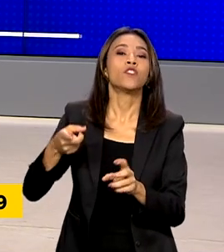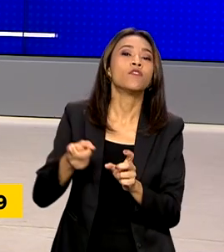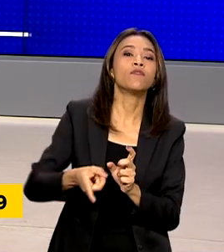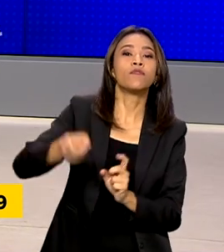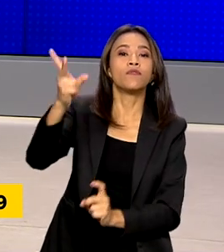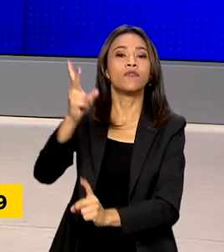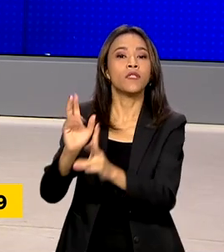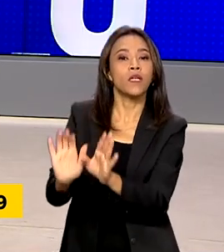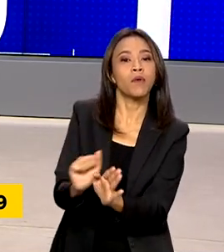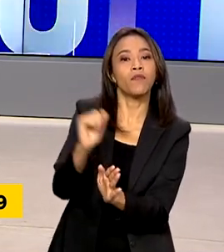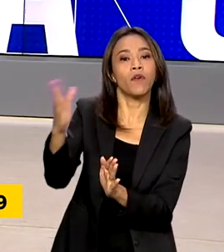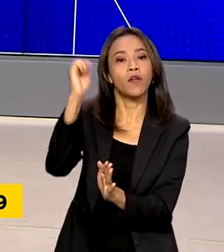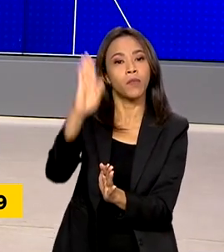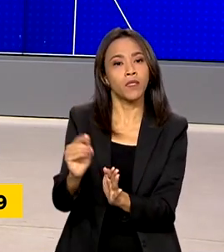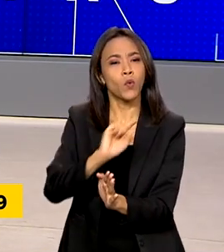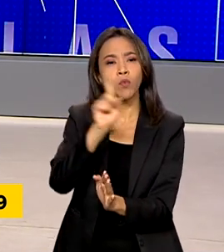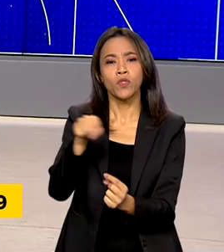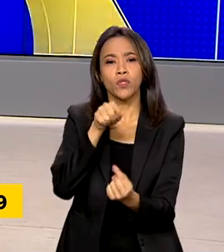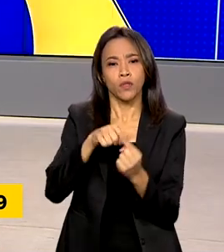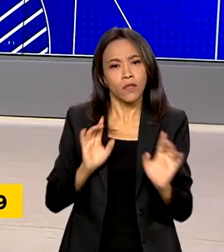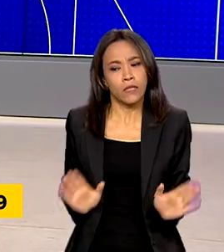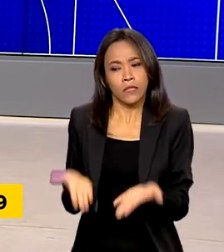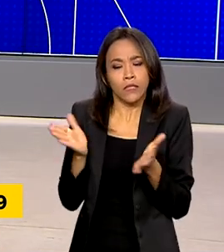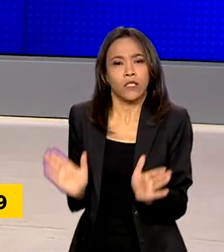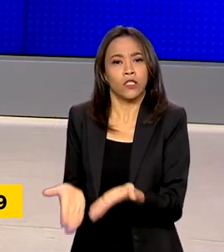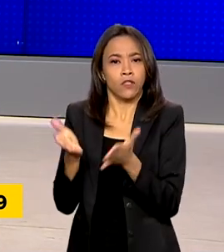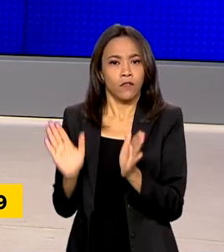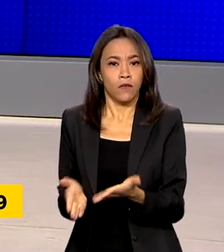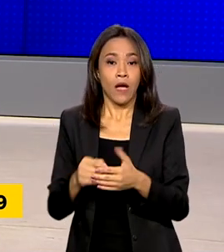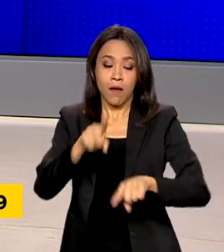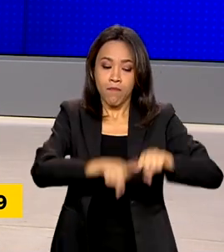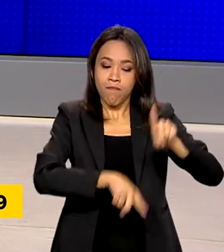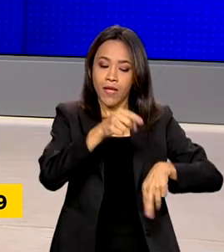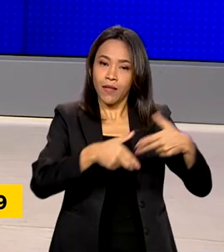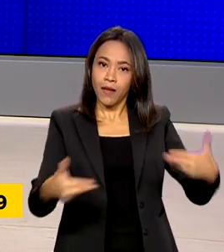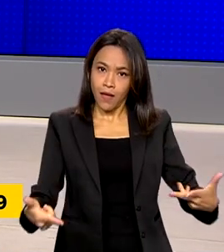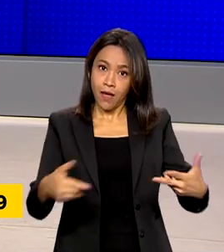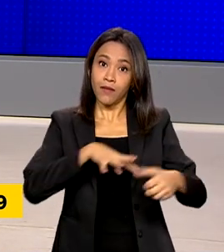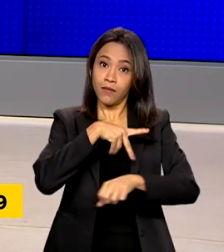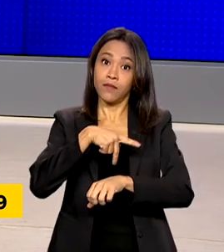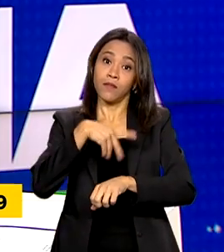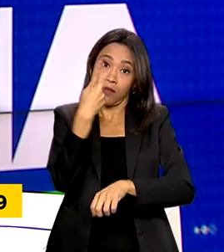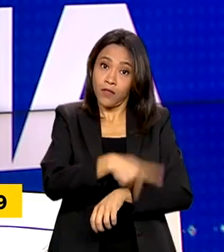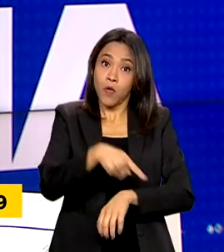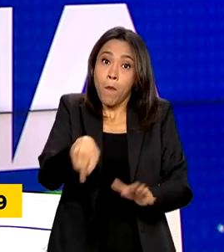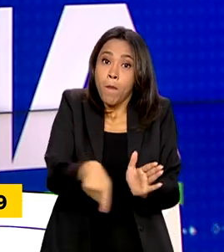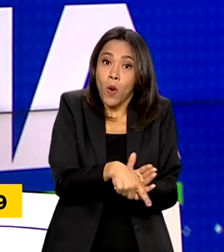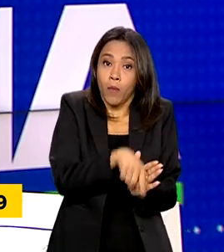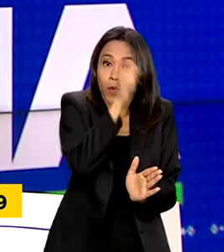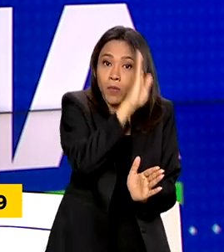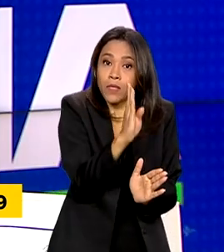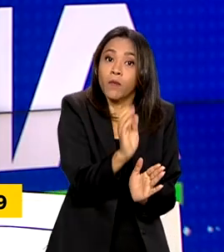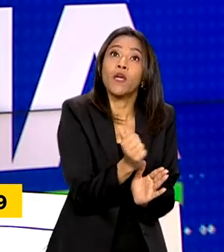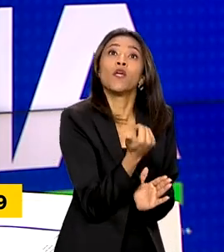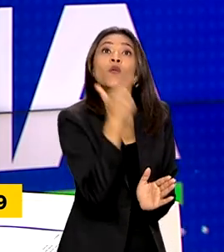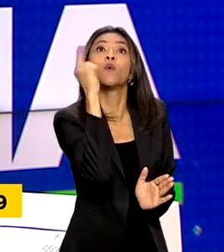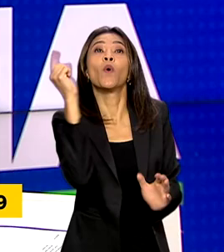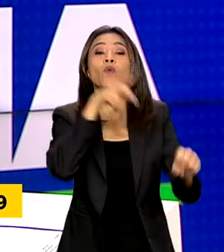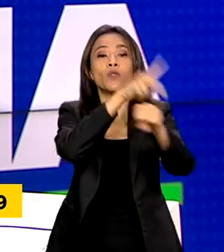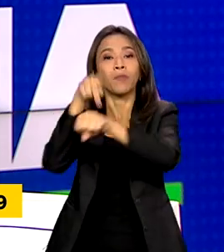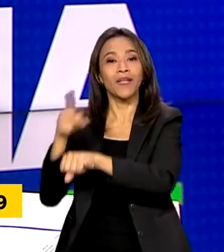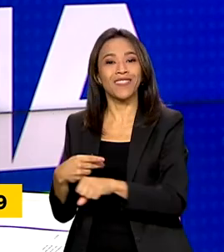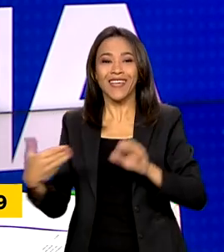é criar incentivos para aumentar a presença de produtos brasileiros em outros países. E o projeto Elas